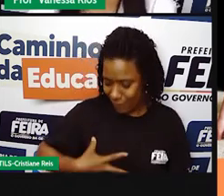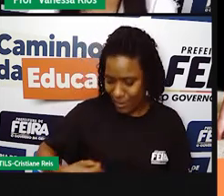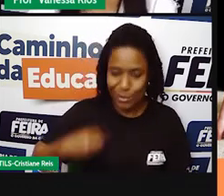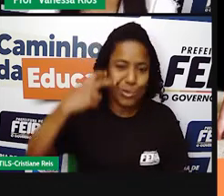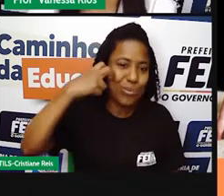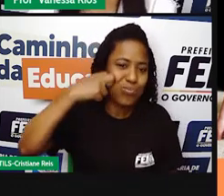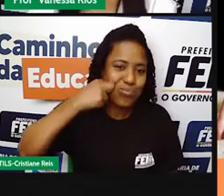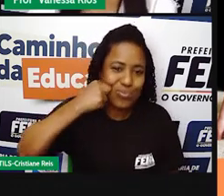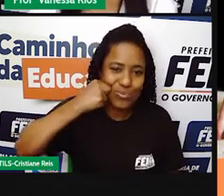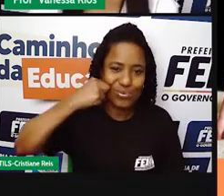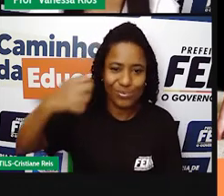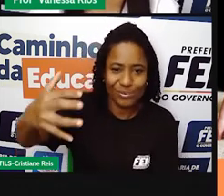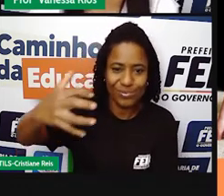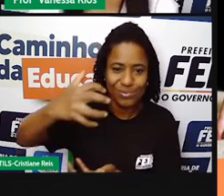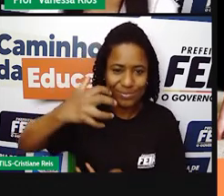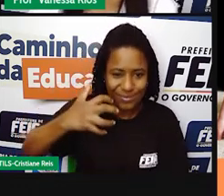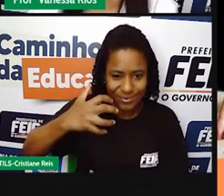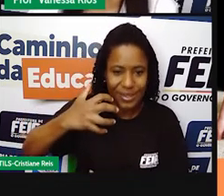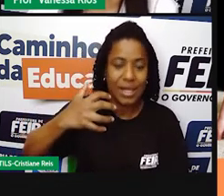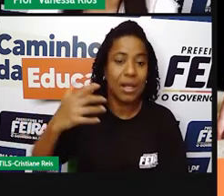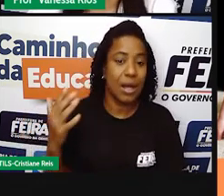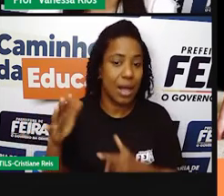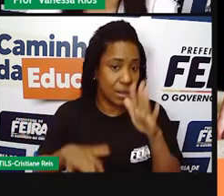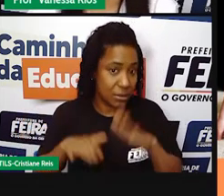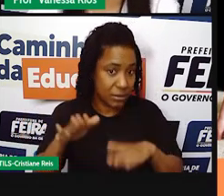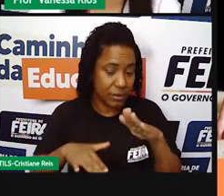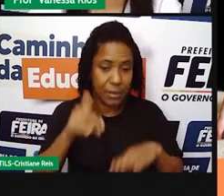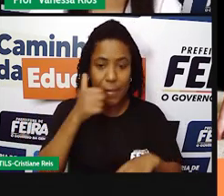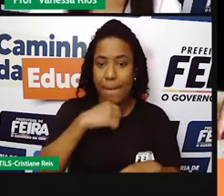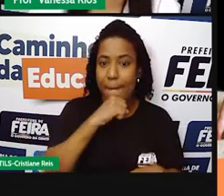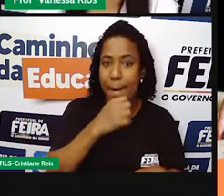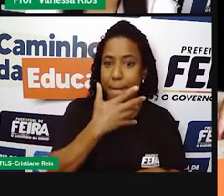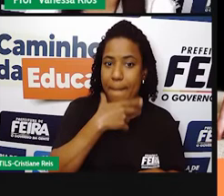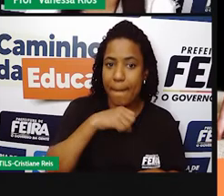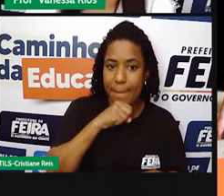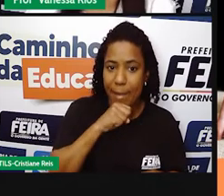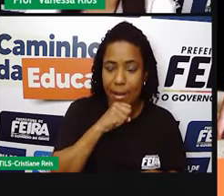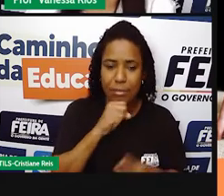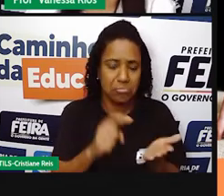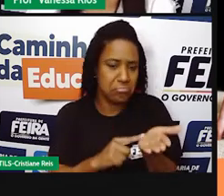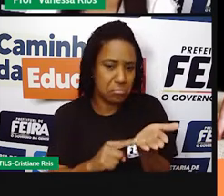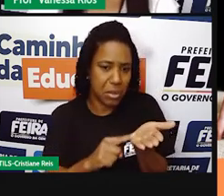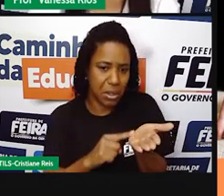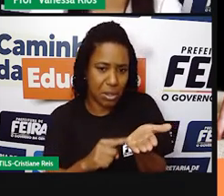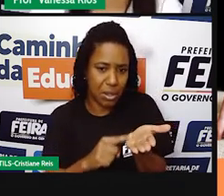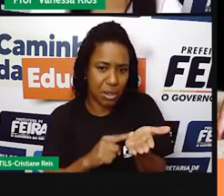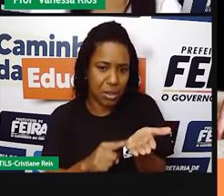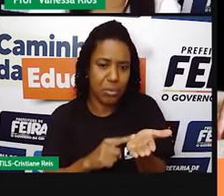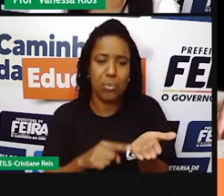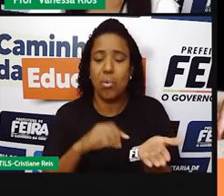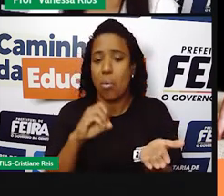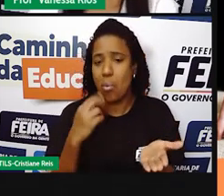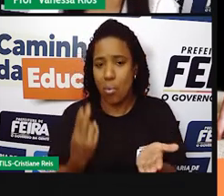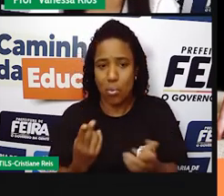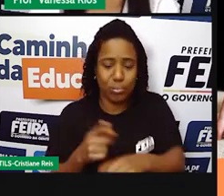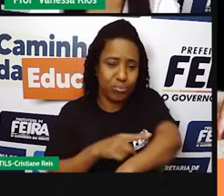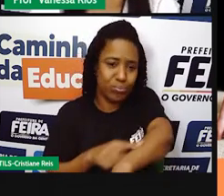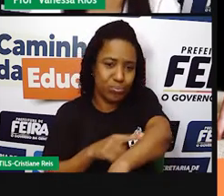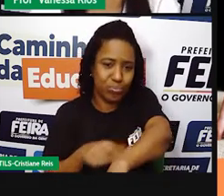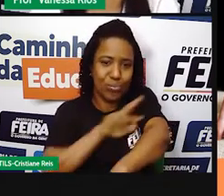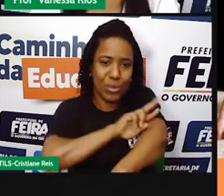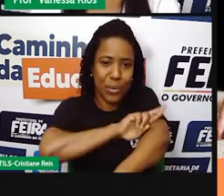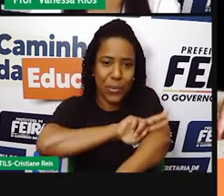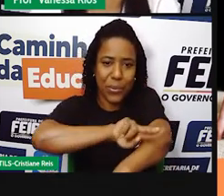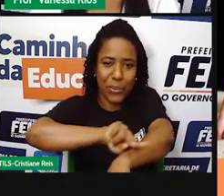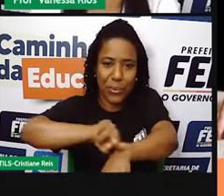Nem sempre os pais adotam aí os filhos com a mesma cor de pele ou pertencente ao mesmo país. Então, existem aí